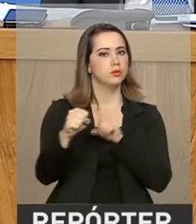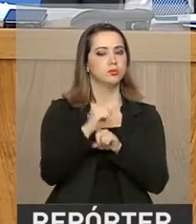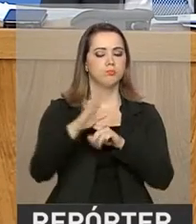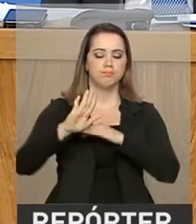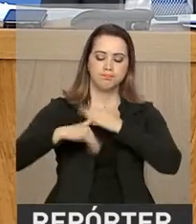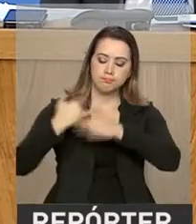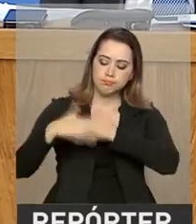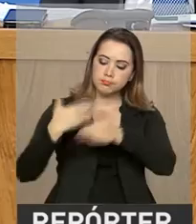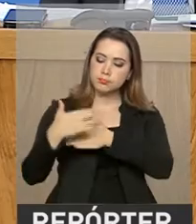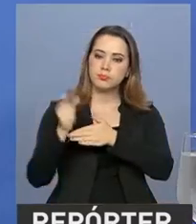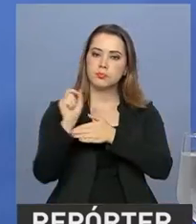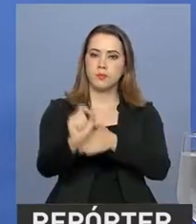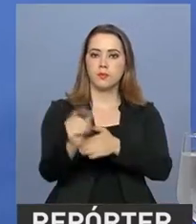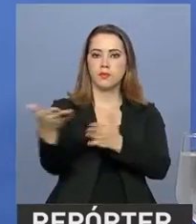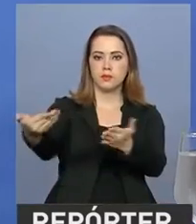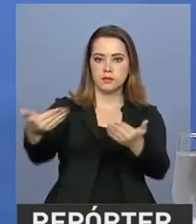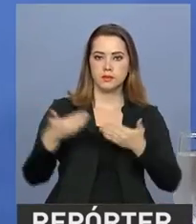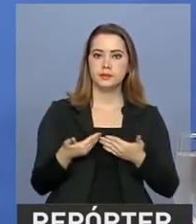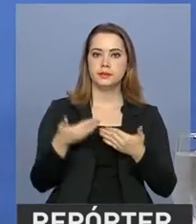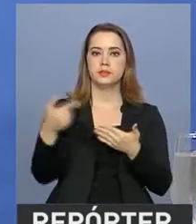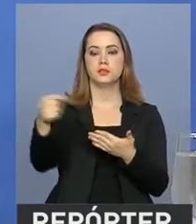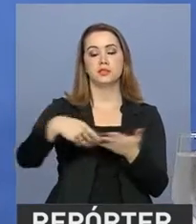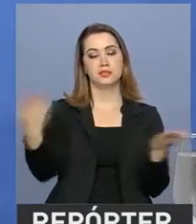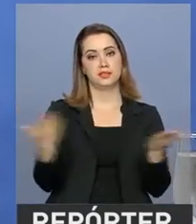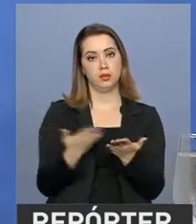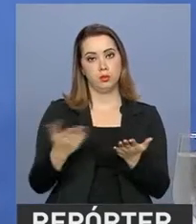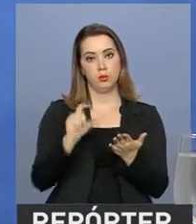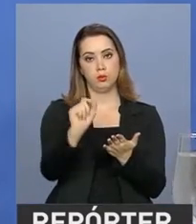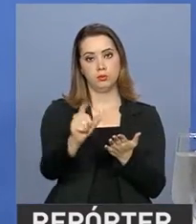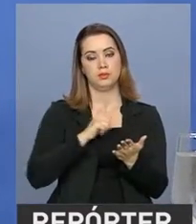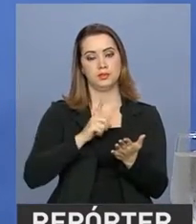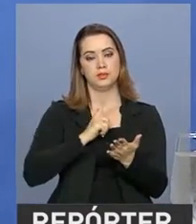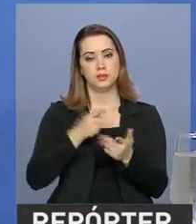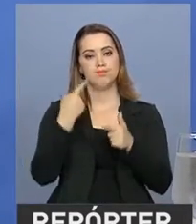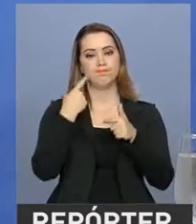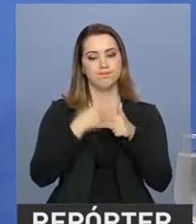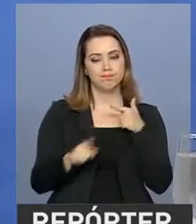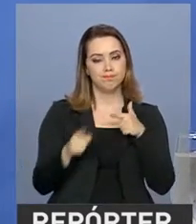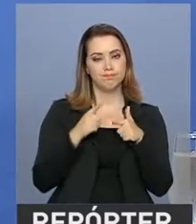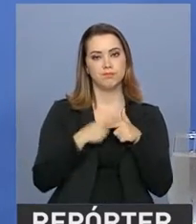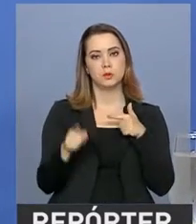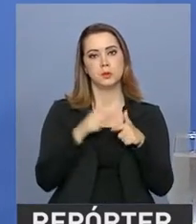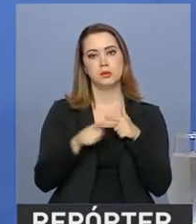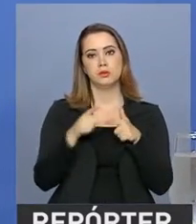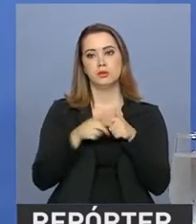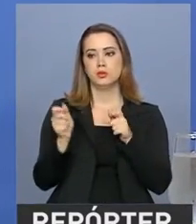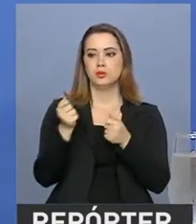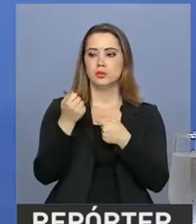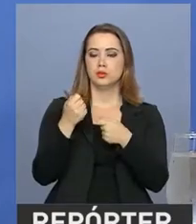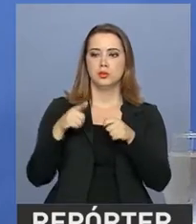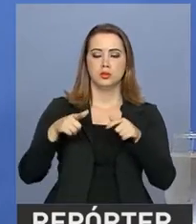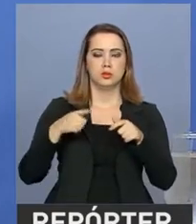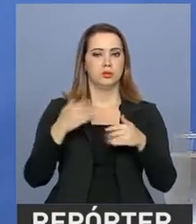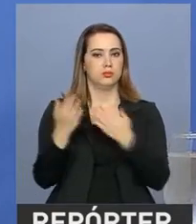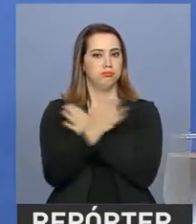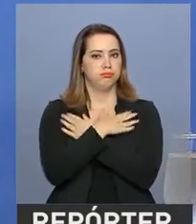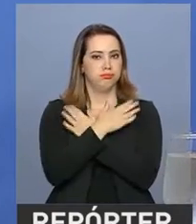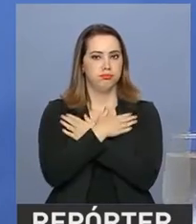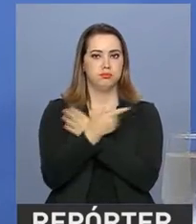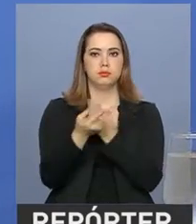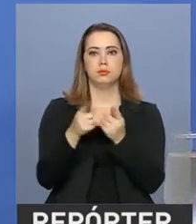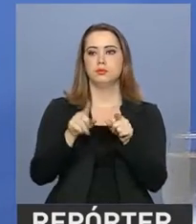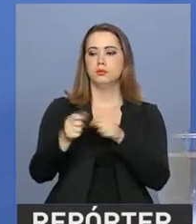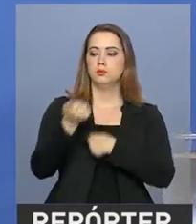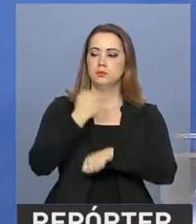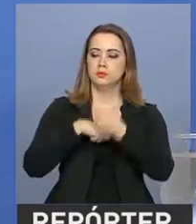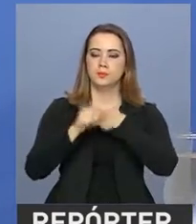desenvolvimento, foi tentar trazer, nesse momento em nós temos uma elevada taxa de desemprego, a economia